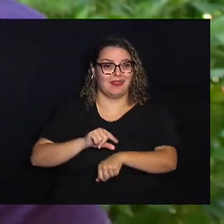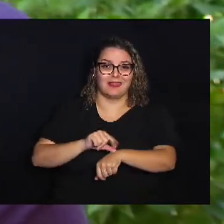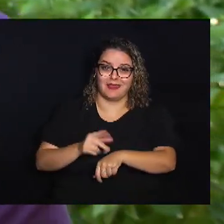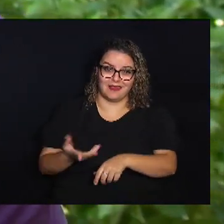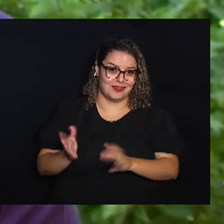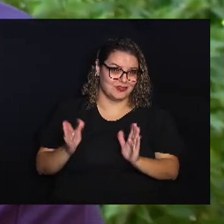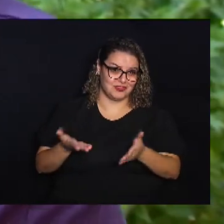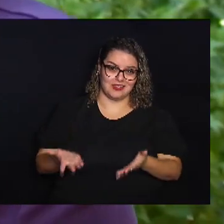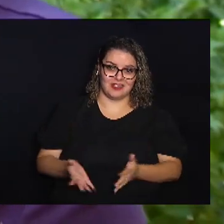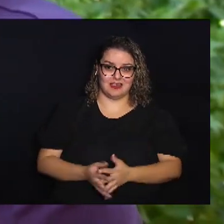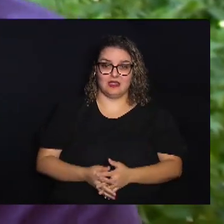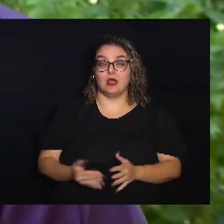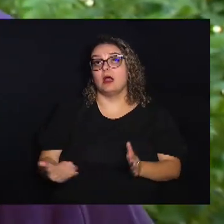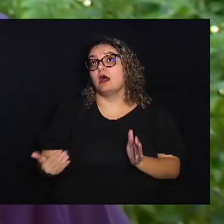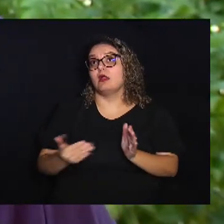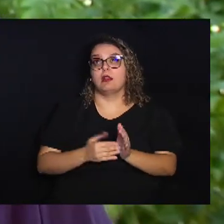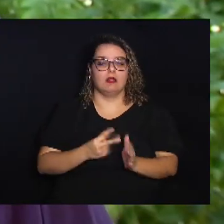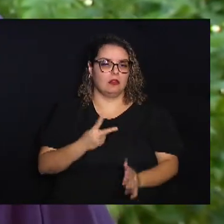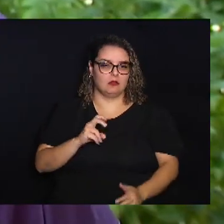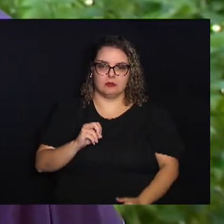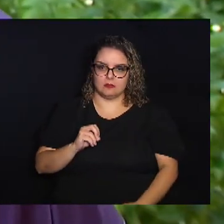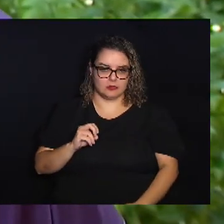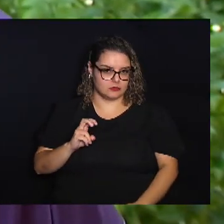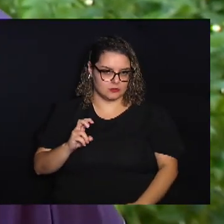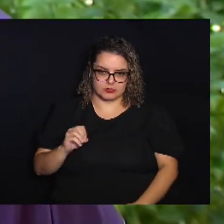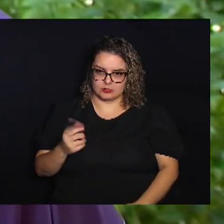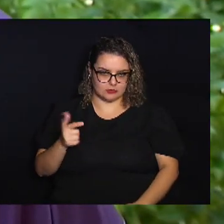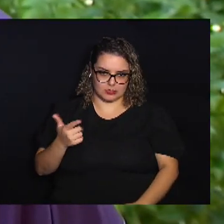assim Até 2050 Não dá mais